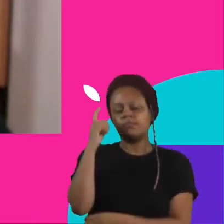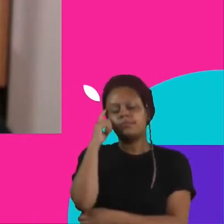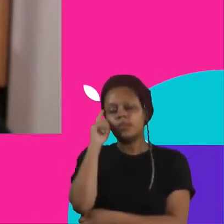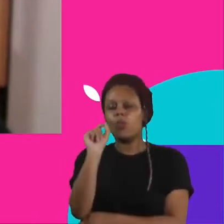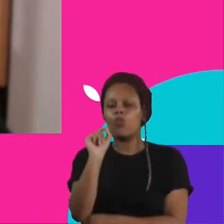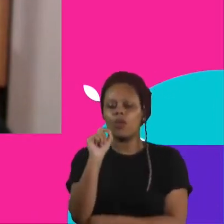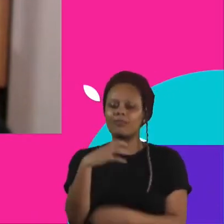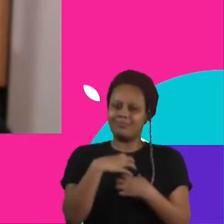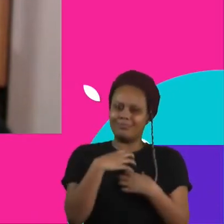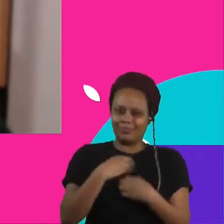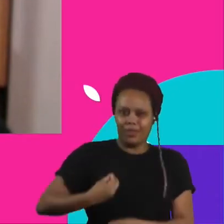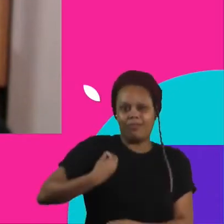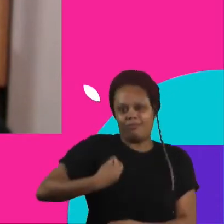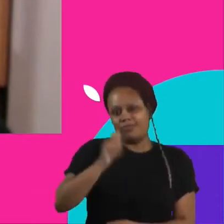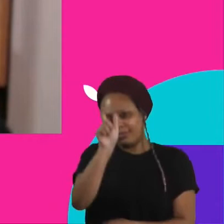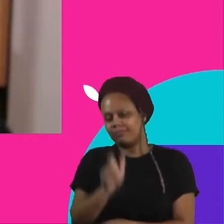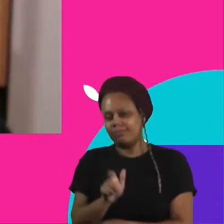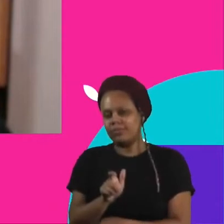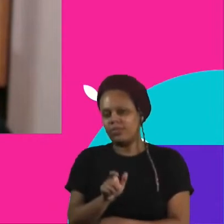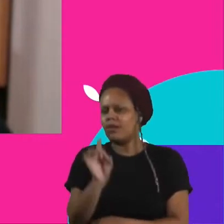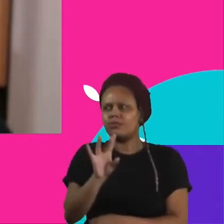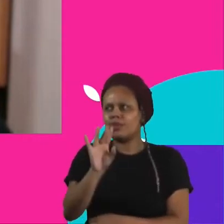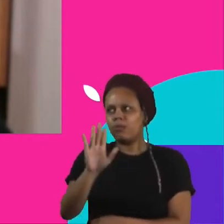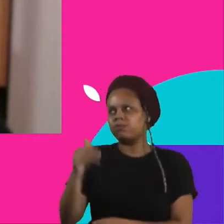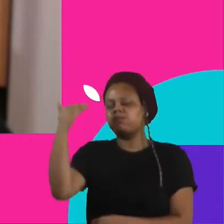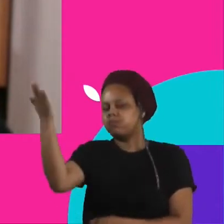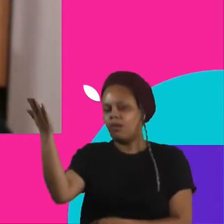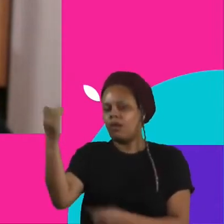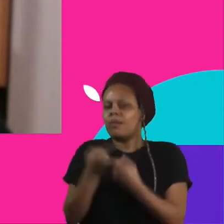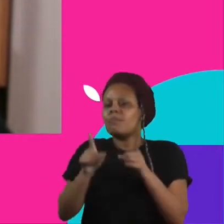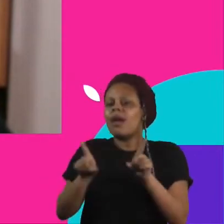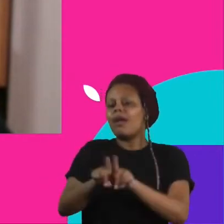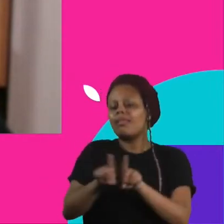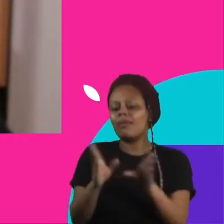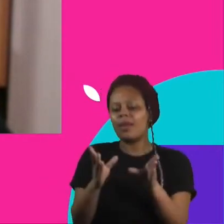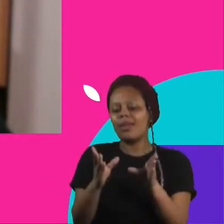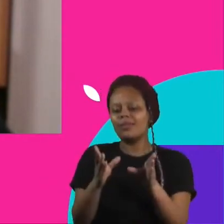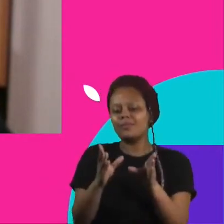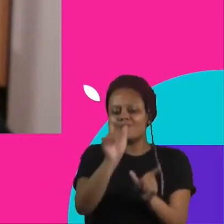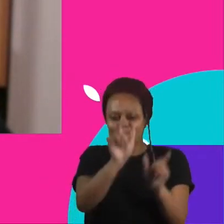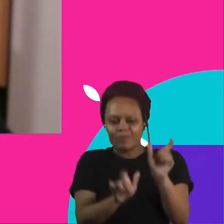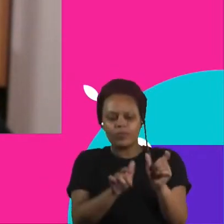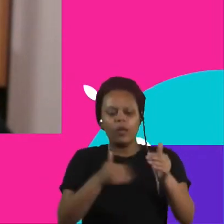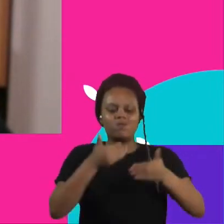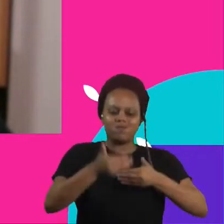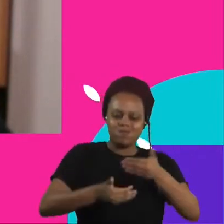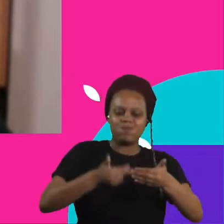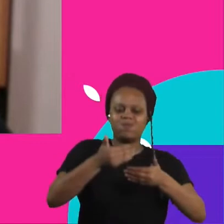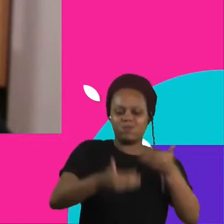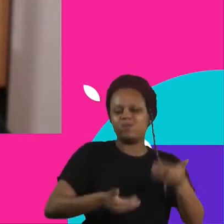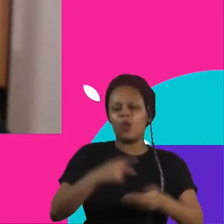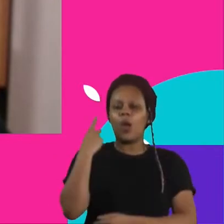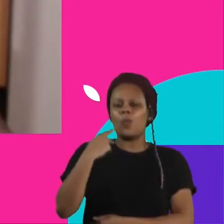sentido para as pessoas, né? Não só para as pessoas de fora, mas também para as pessoas que estão ali desenvolvendo uma política